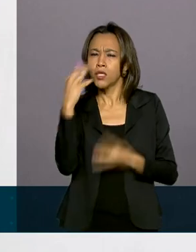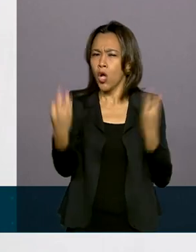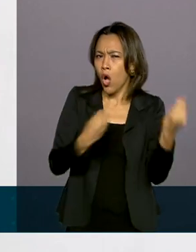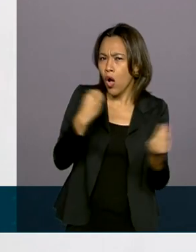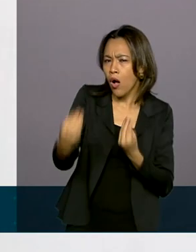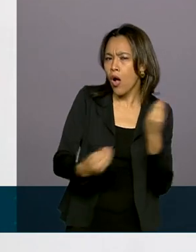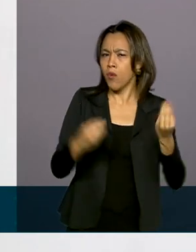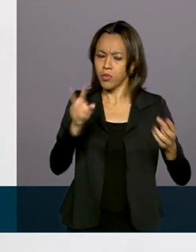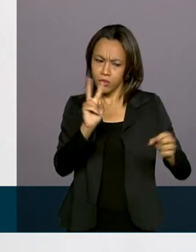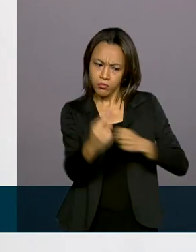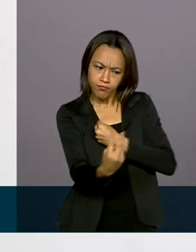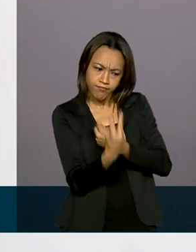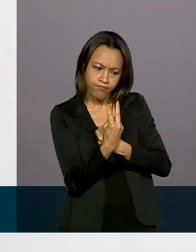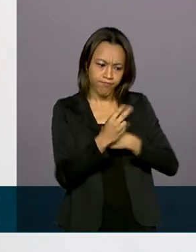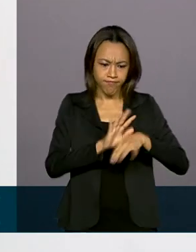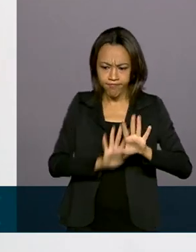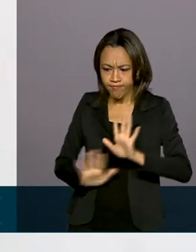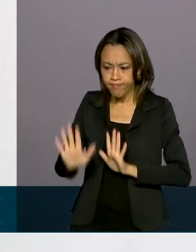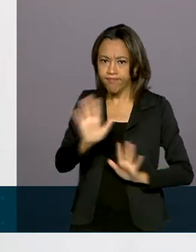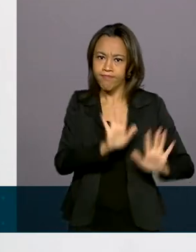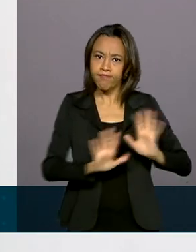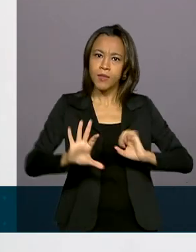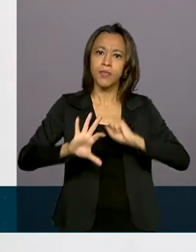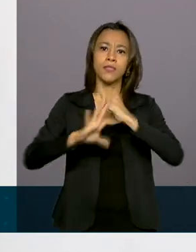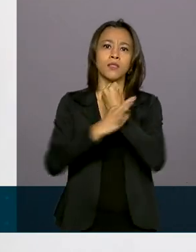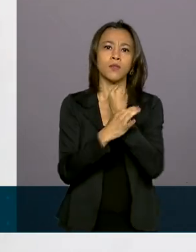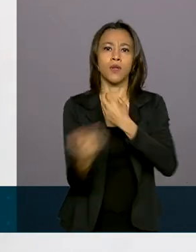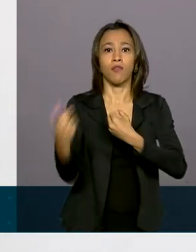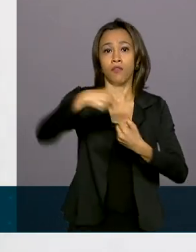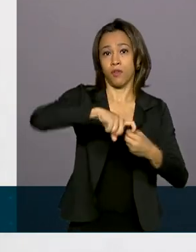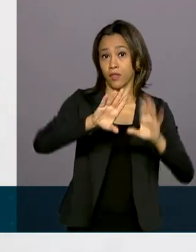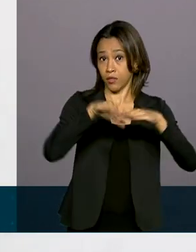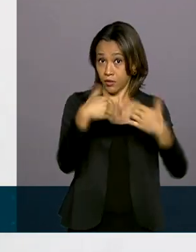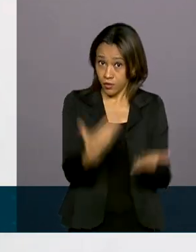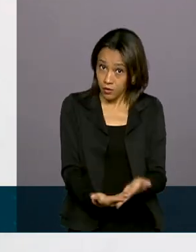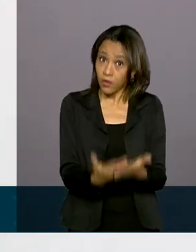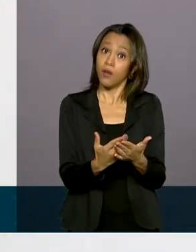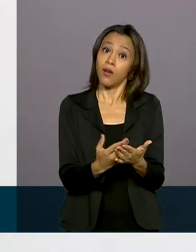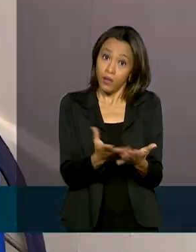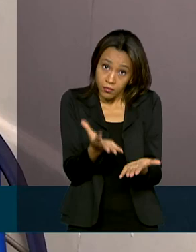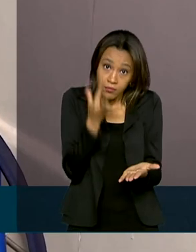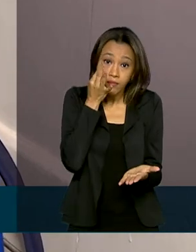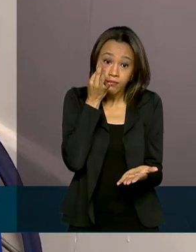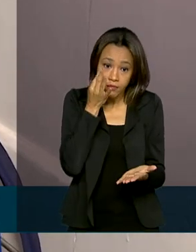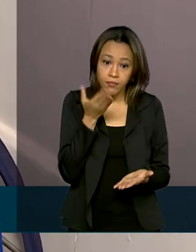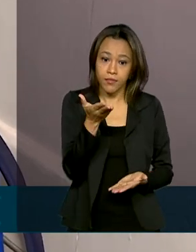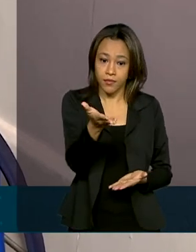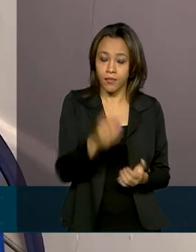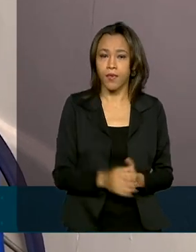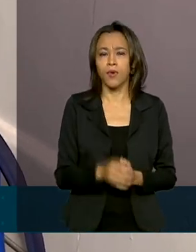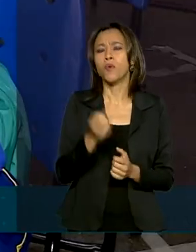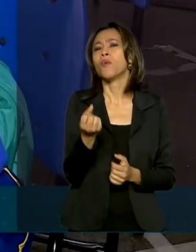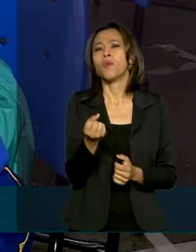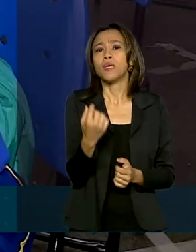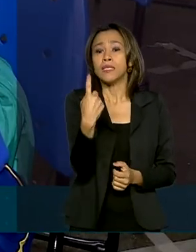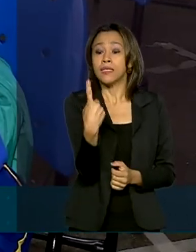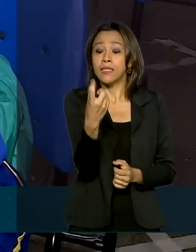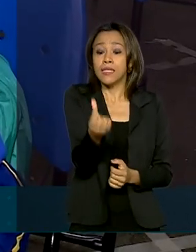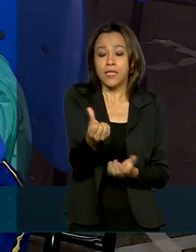e conta com orientações para a retomada segura das atividades escolares de modo presencial. São 16